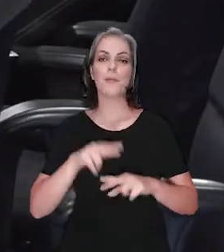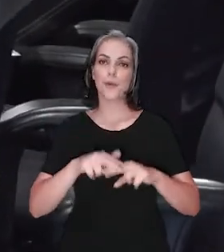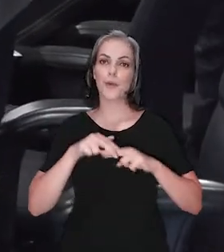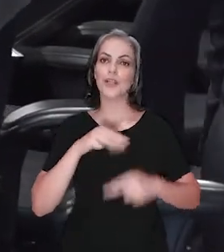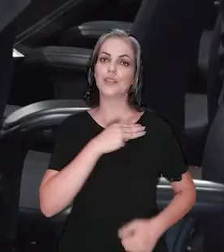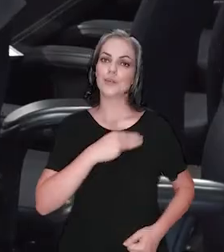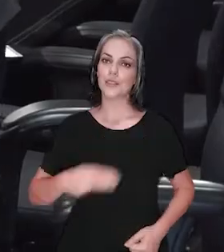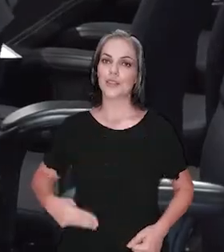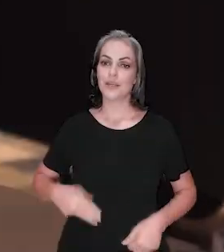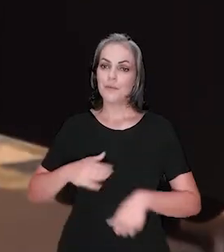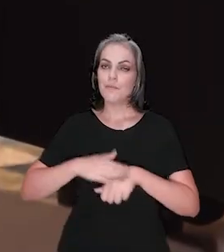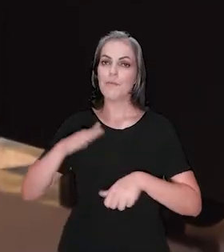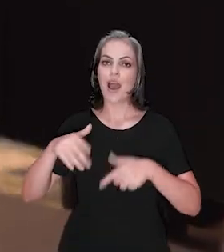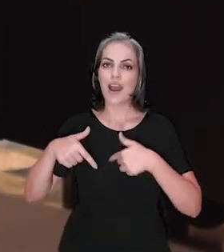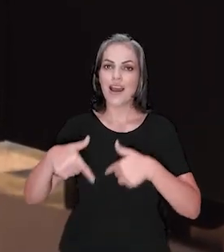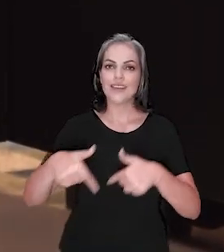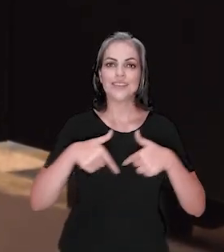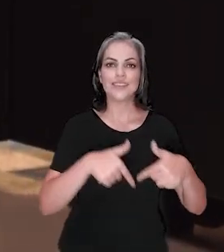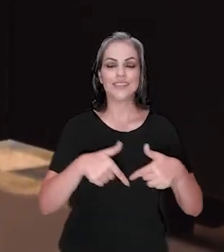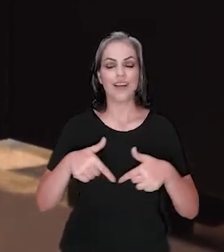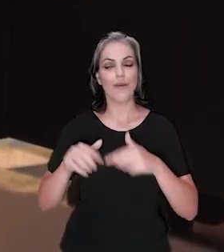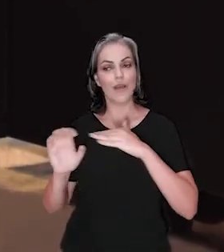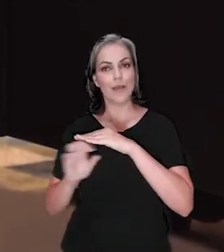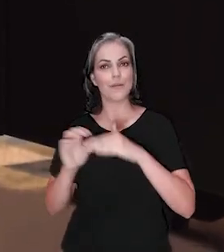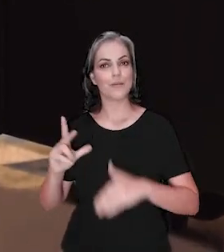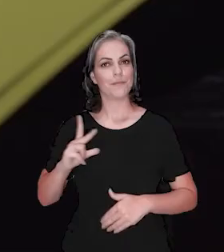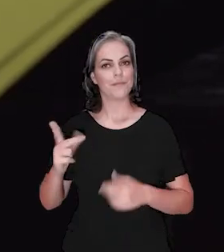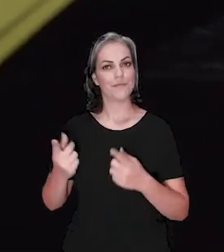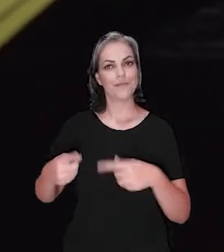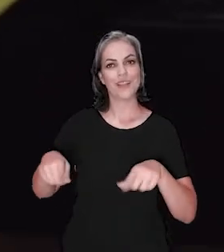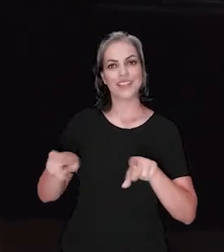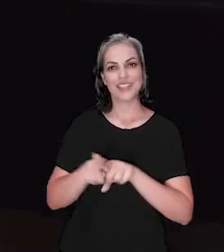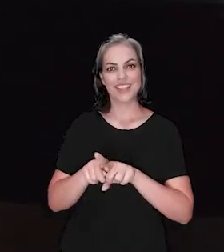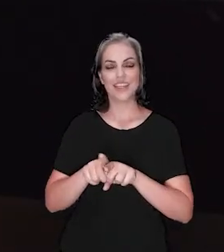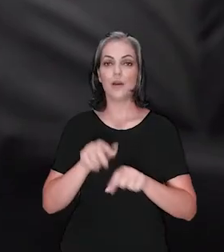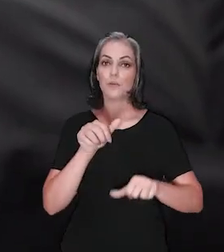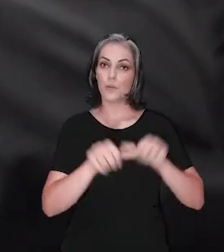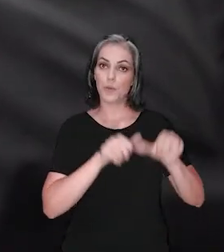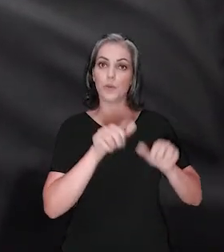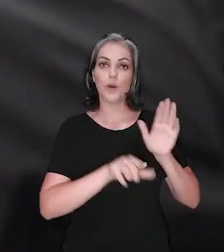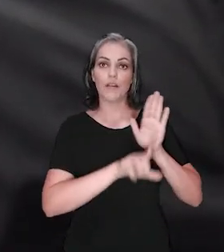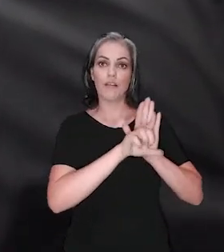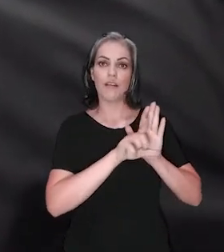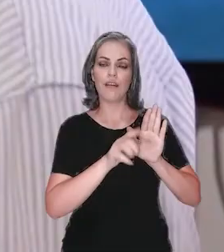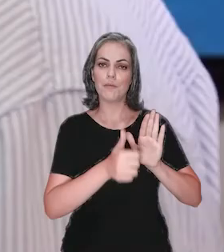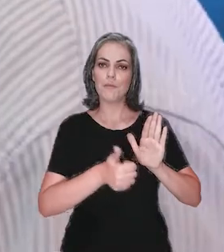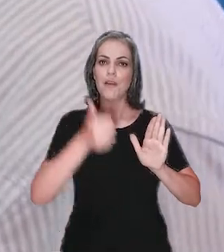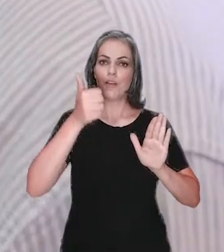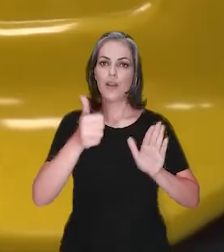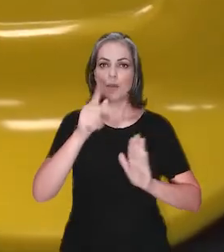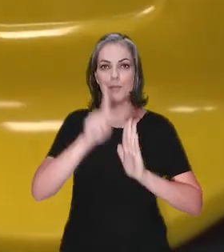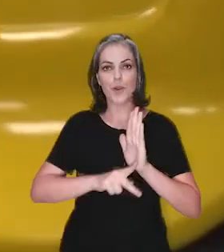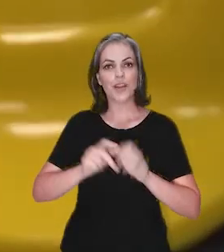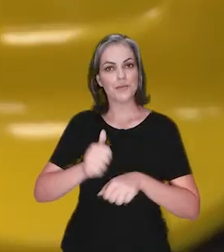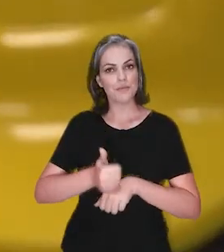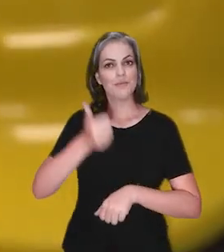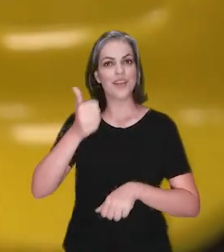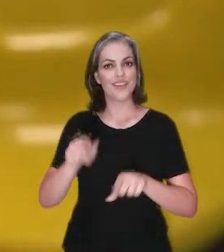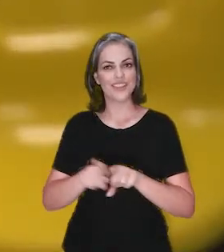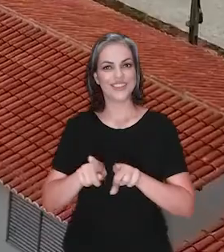Marinho ampliou ações para a atração do setor privado, modernizou legislações e aprimorou programas.